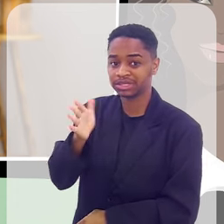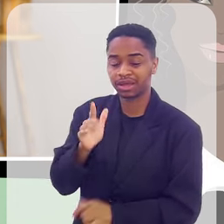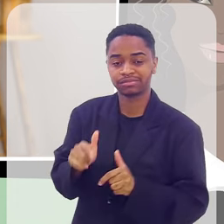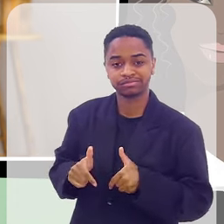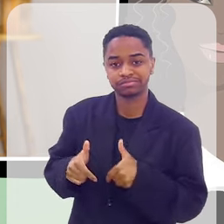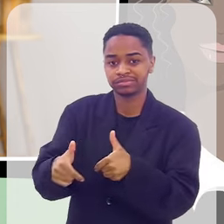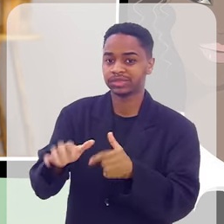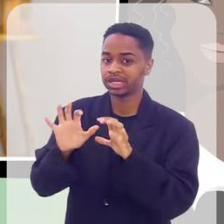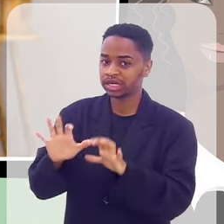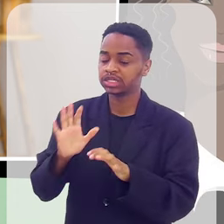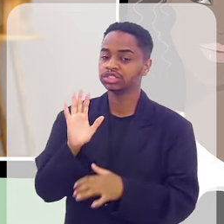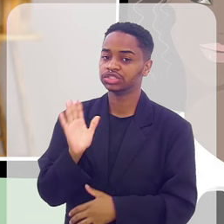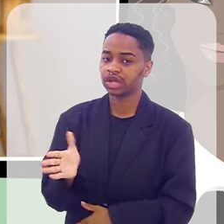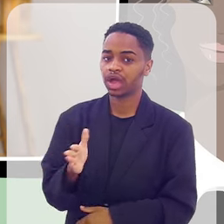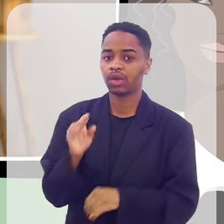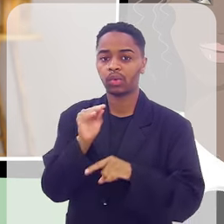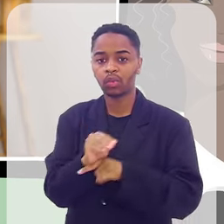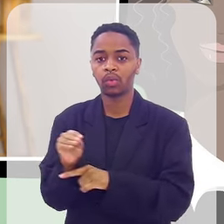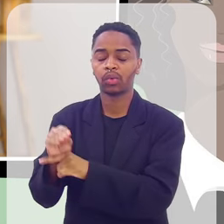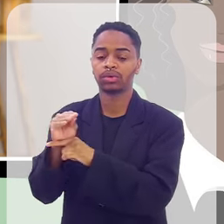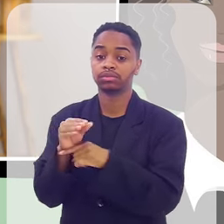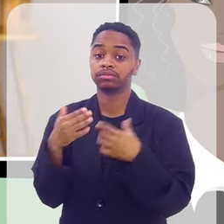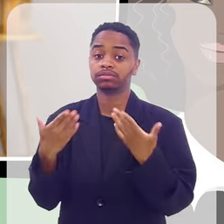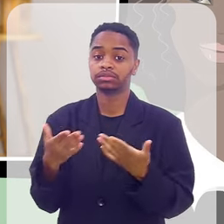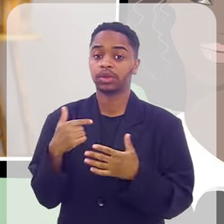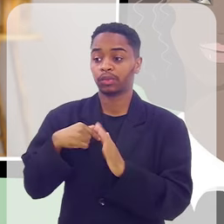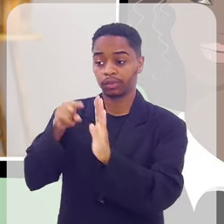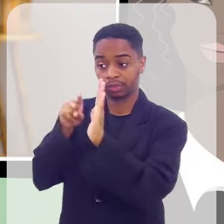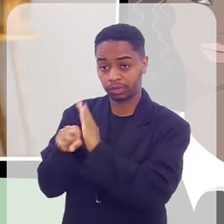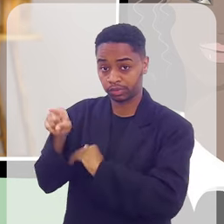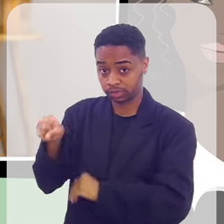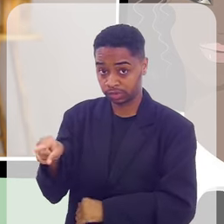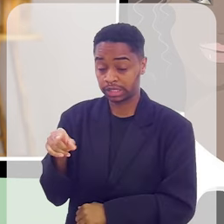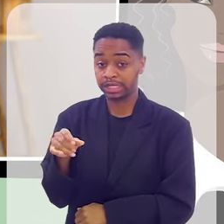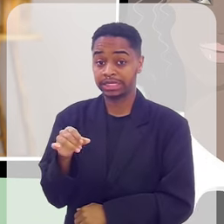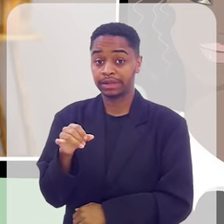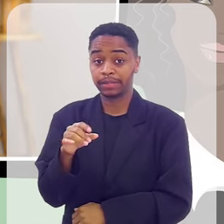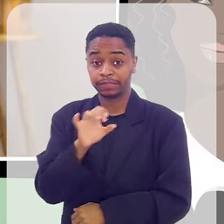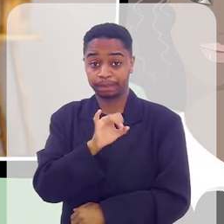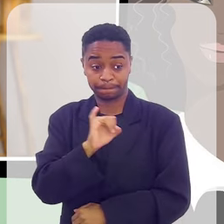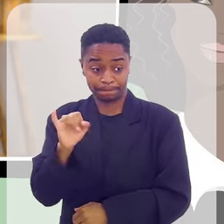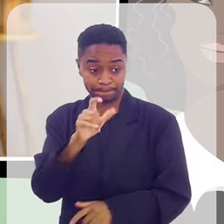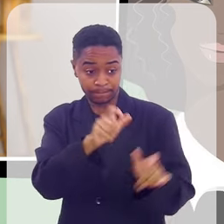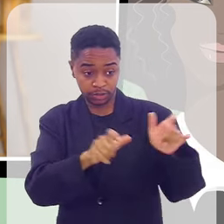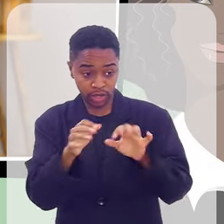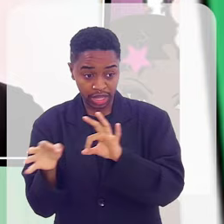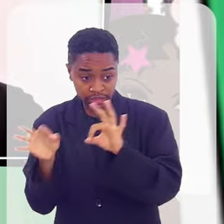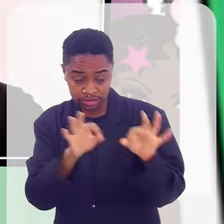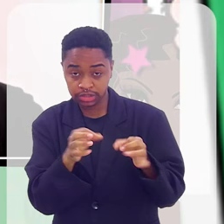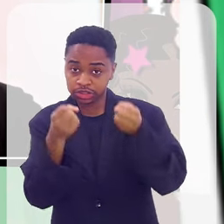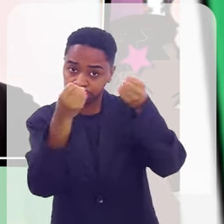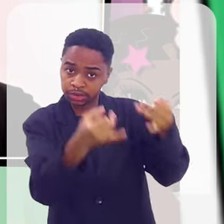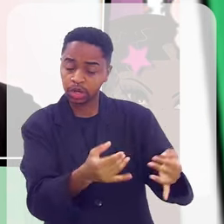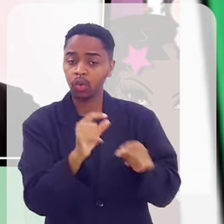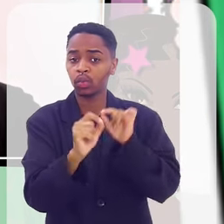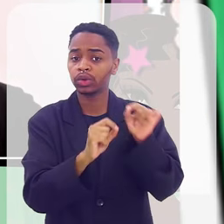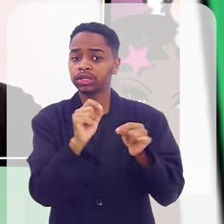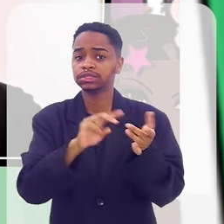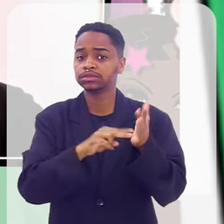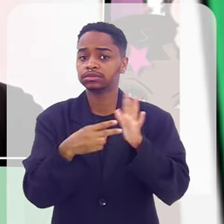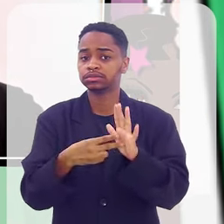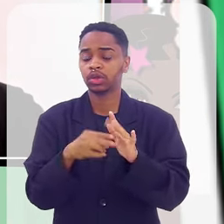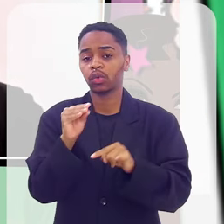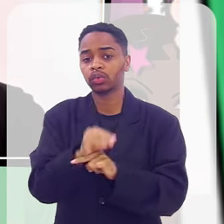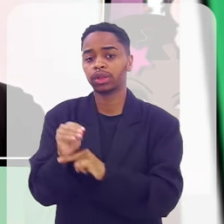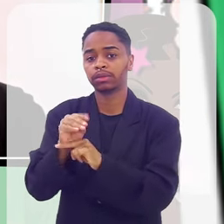praticava, já exercia esses cuidados. Então, Hilda, para quem está nos assistindo, do que se trata cuidados